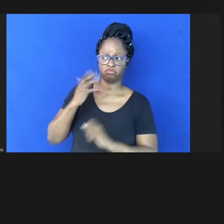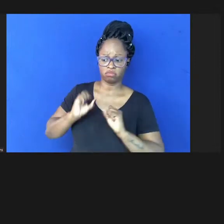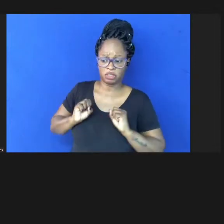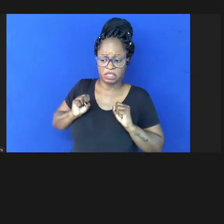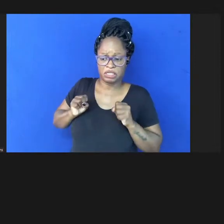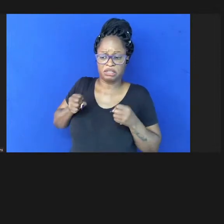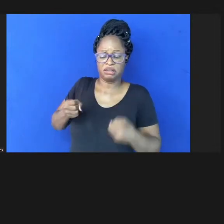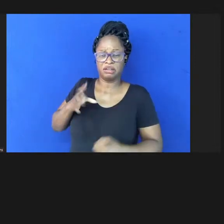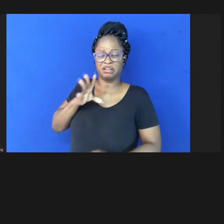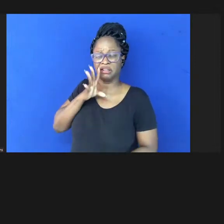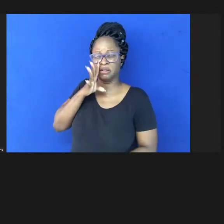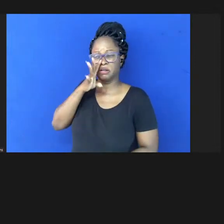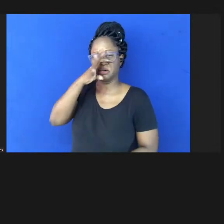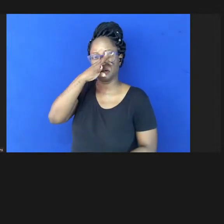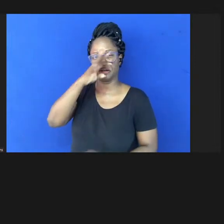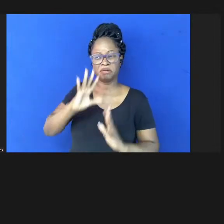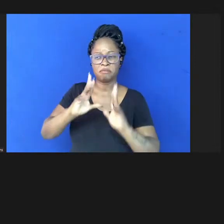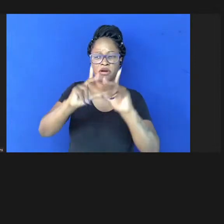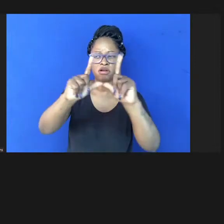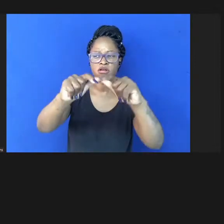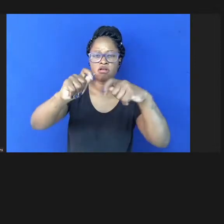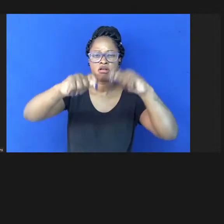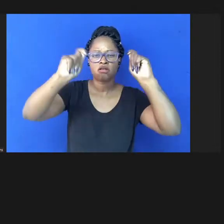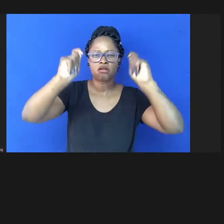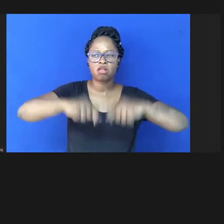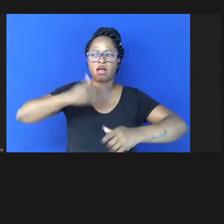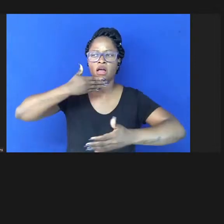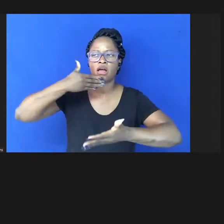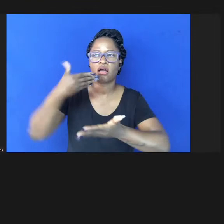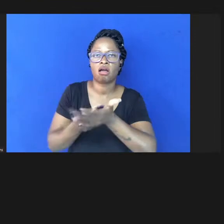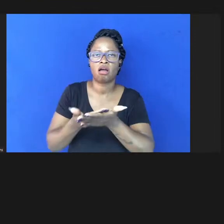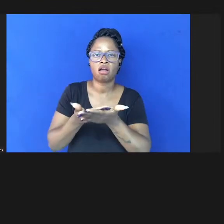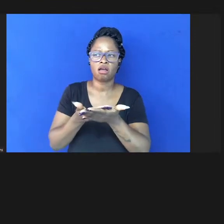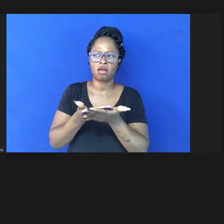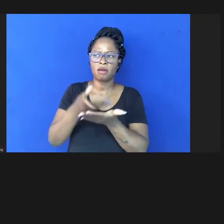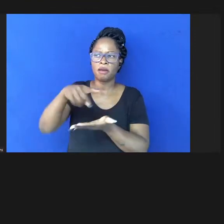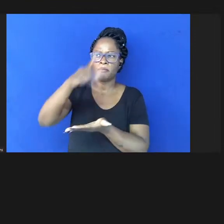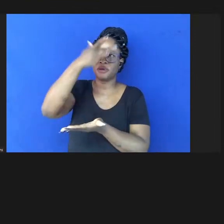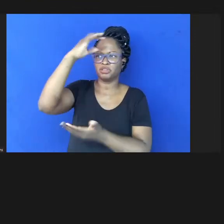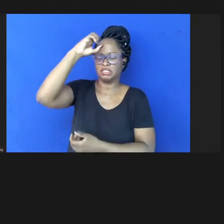para torná-los espetaculares e impressionantes para o leigo e não necessariamente